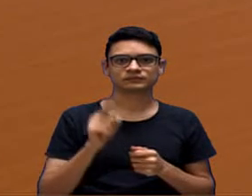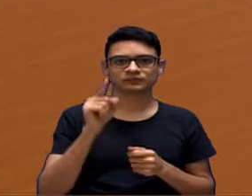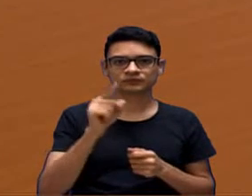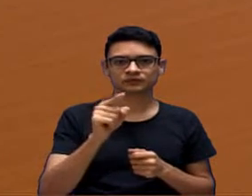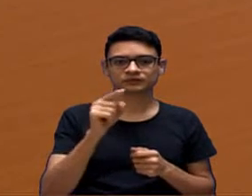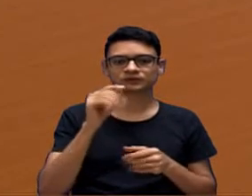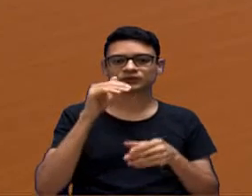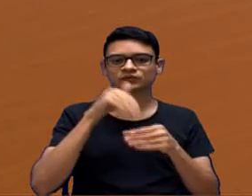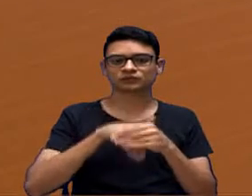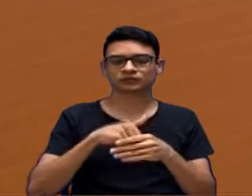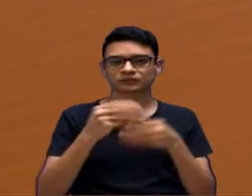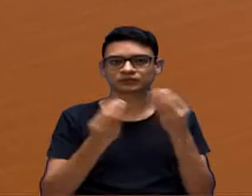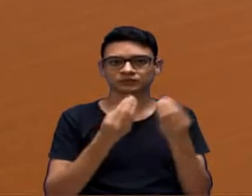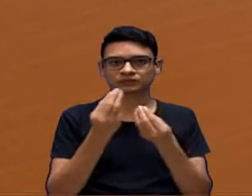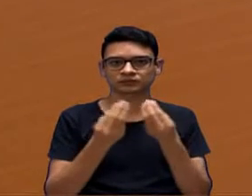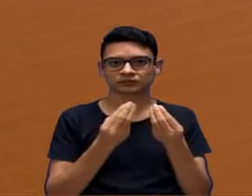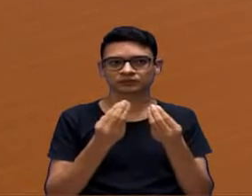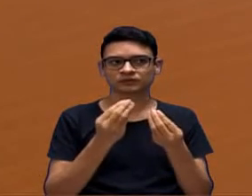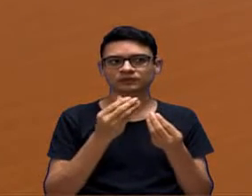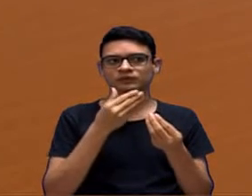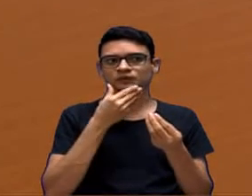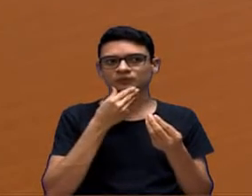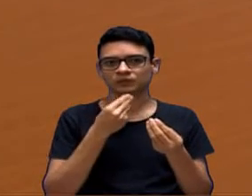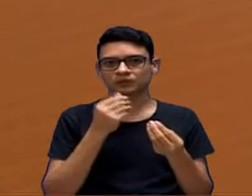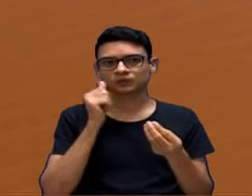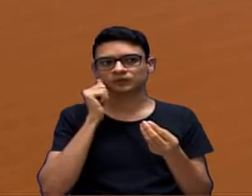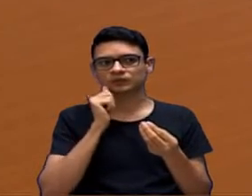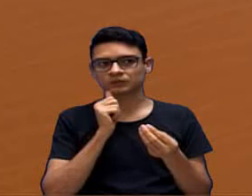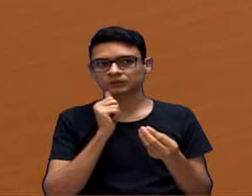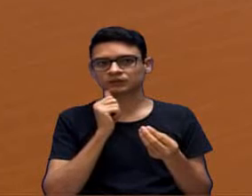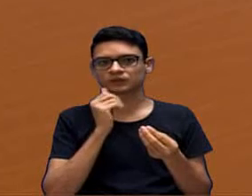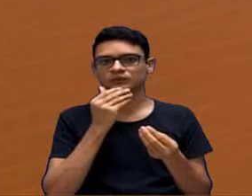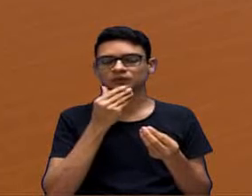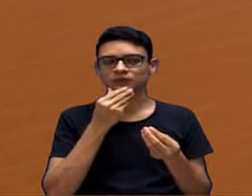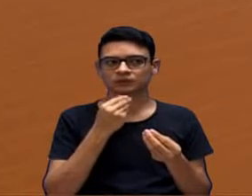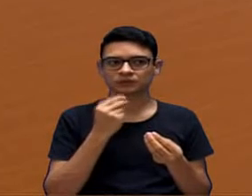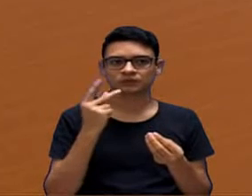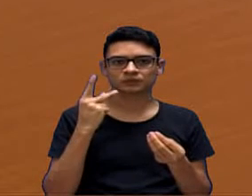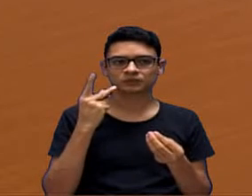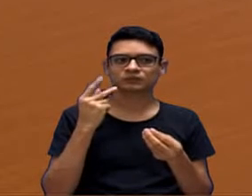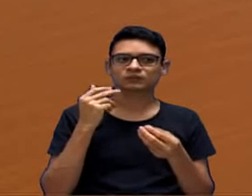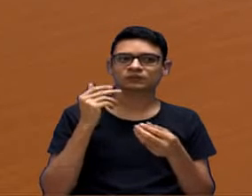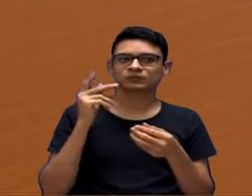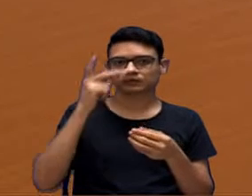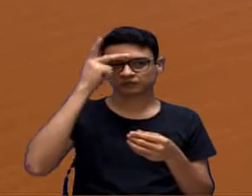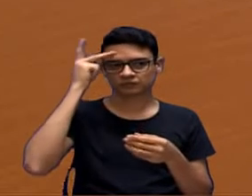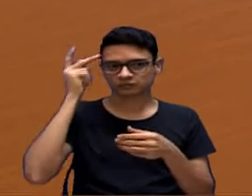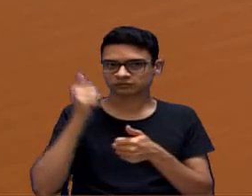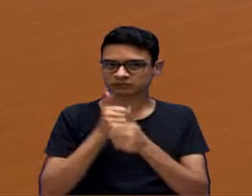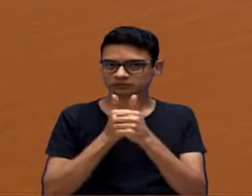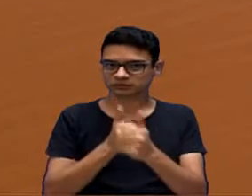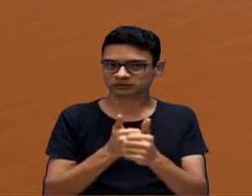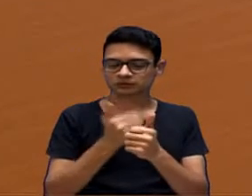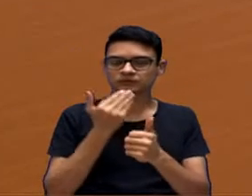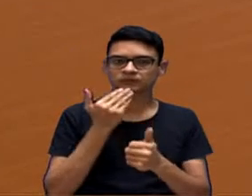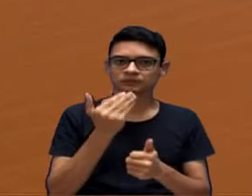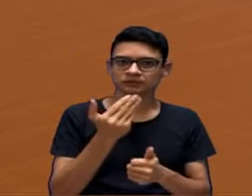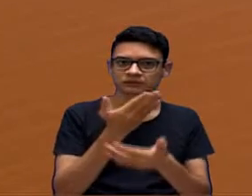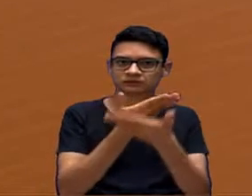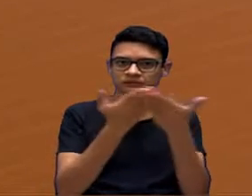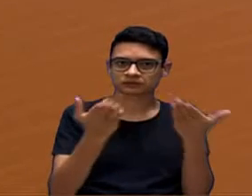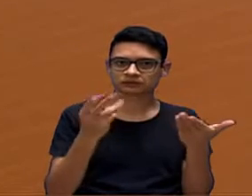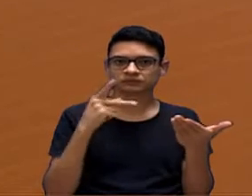aos vereadores que estão acompanhando, o projeto nós já trouxemos, eu peço aí que os